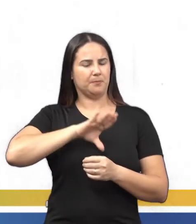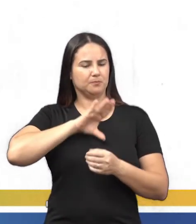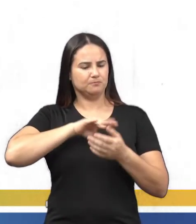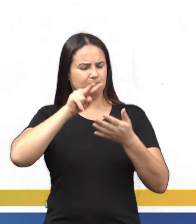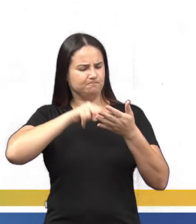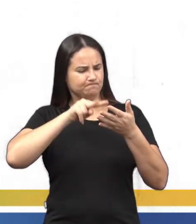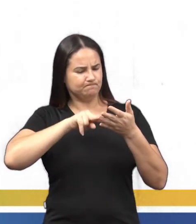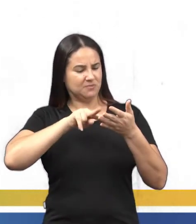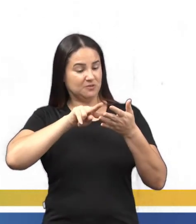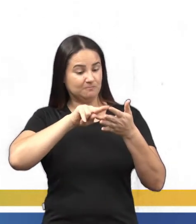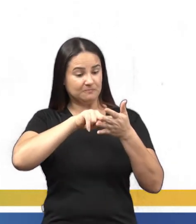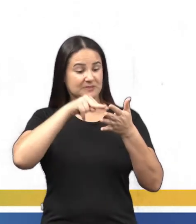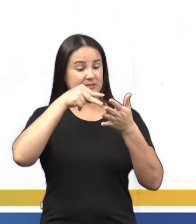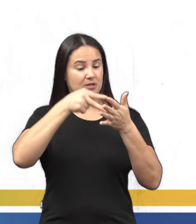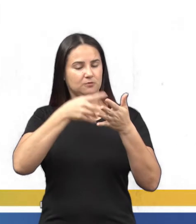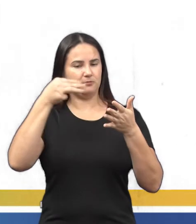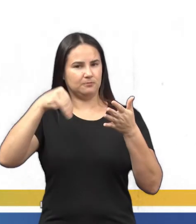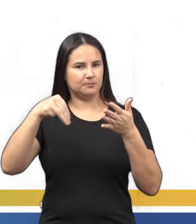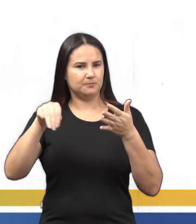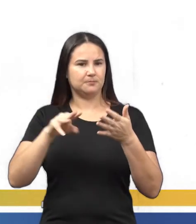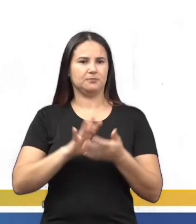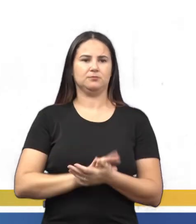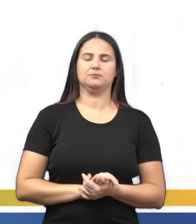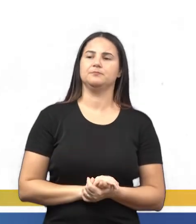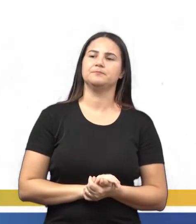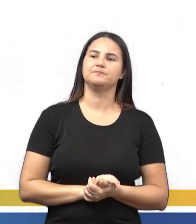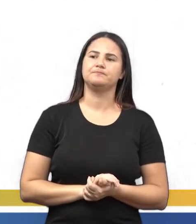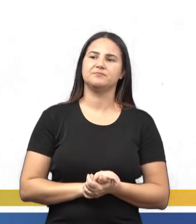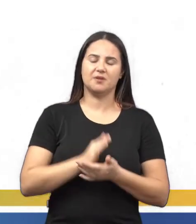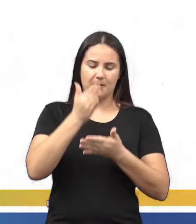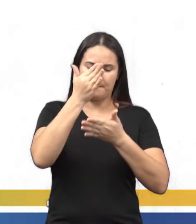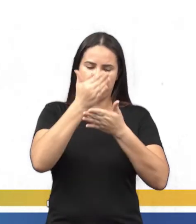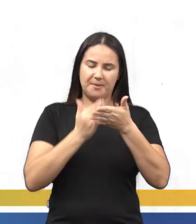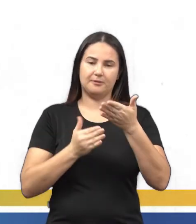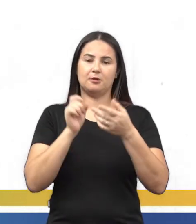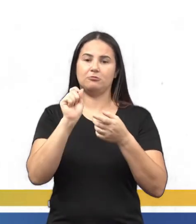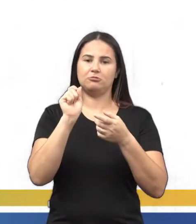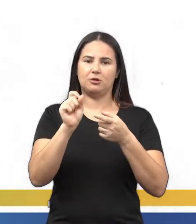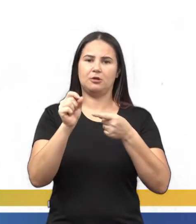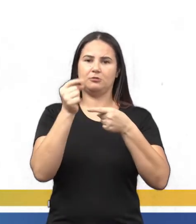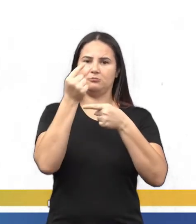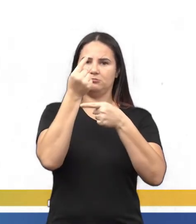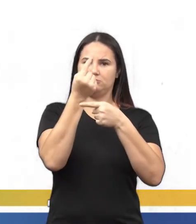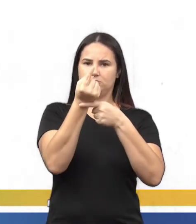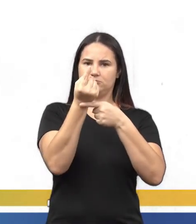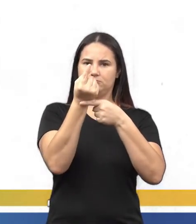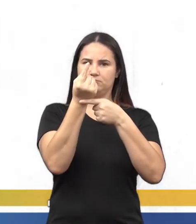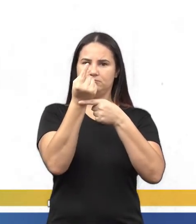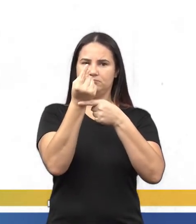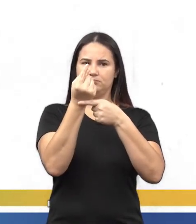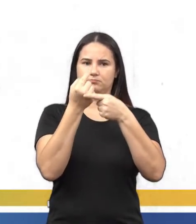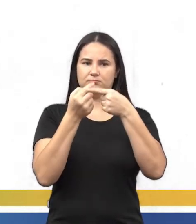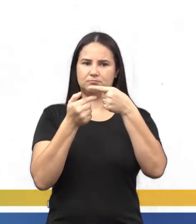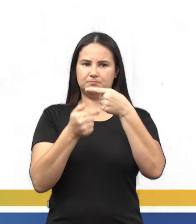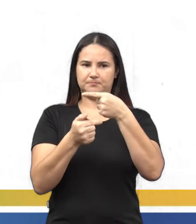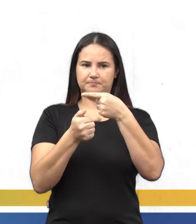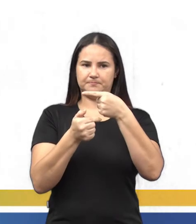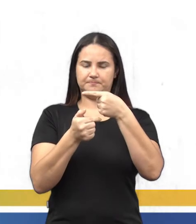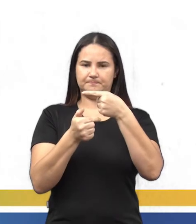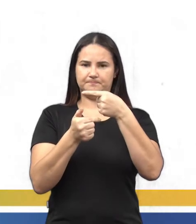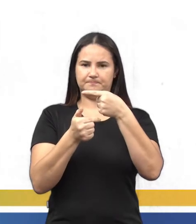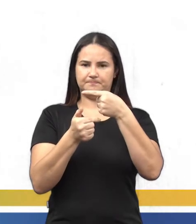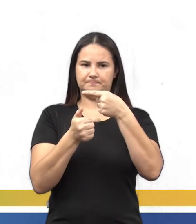números, tá? Vamos lá. Metade, a já sabe. É o quê? 1 sobre 2, tá?